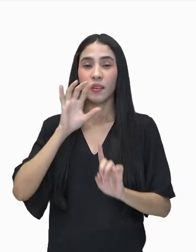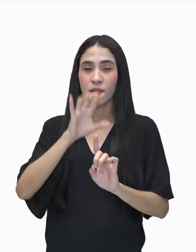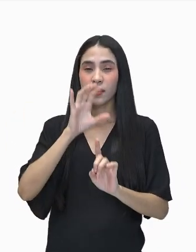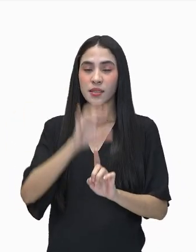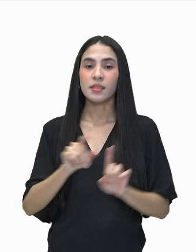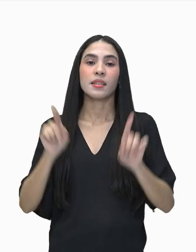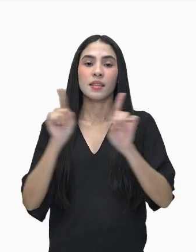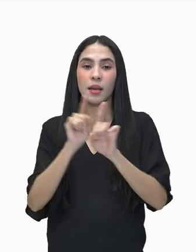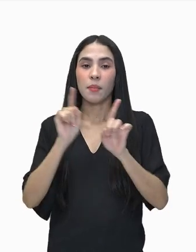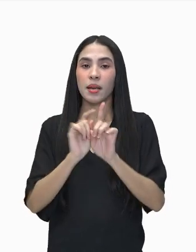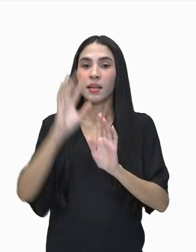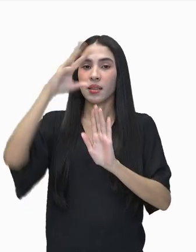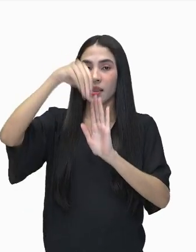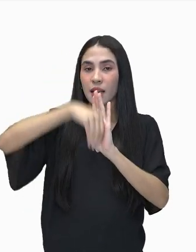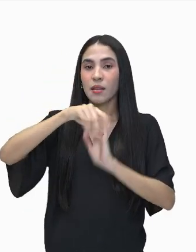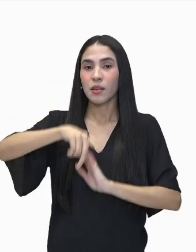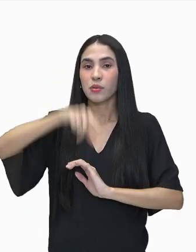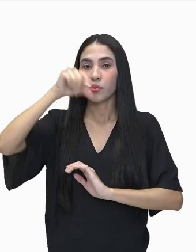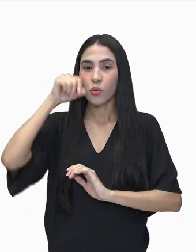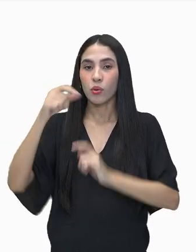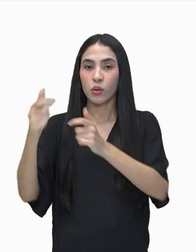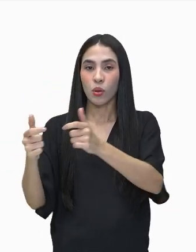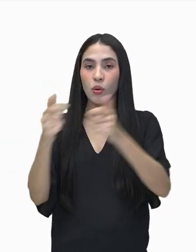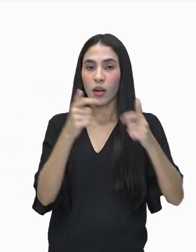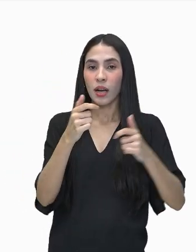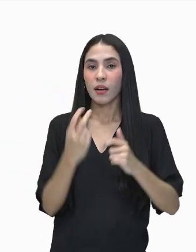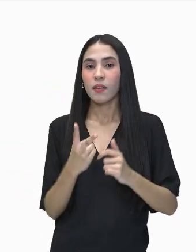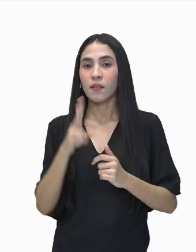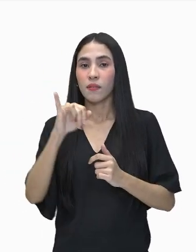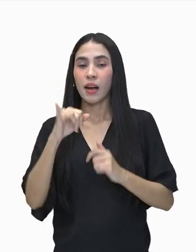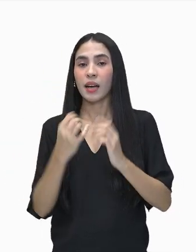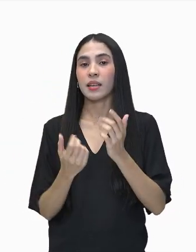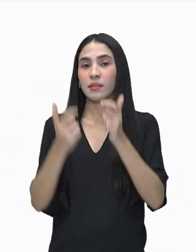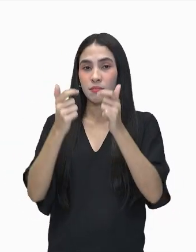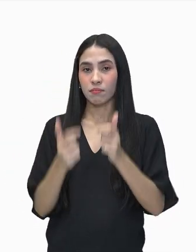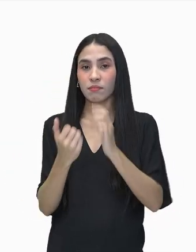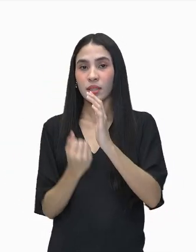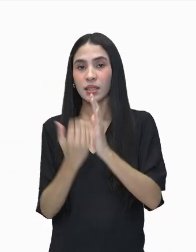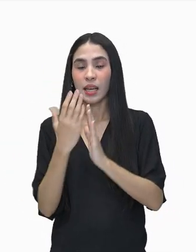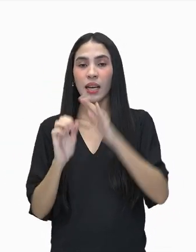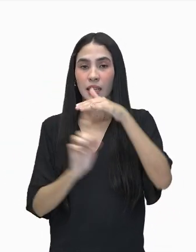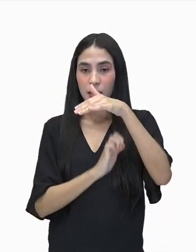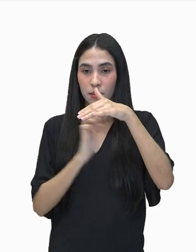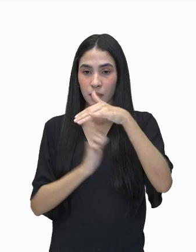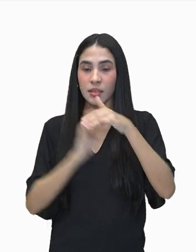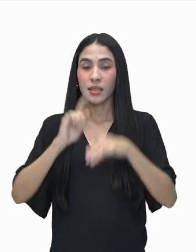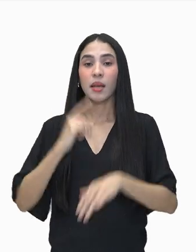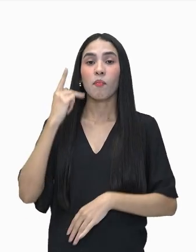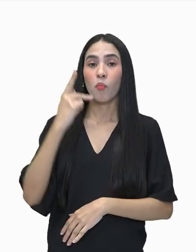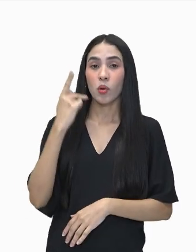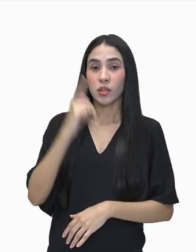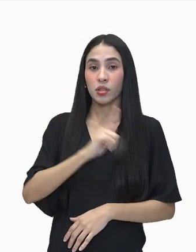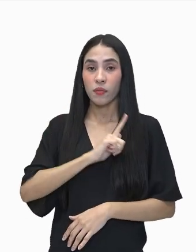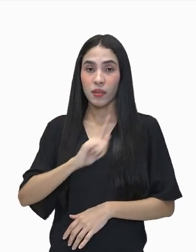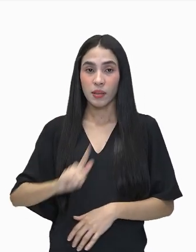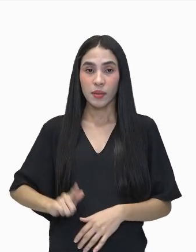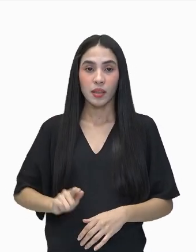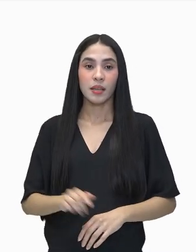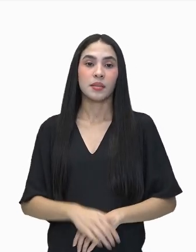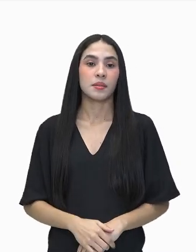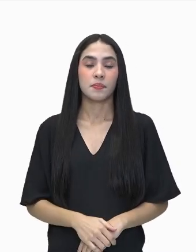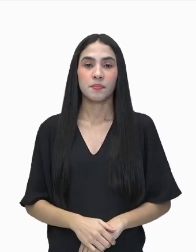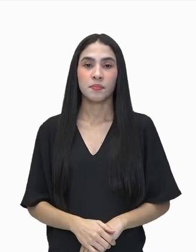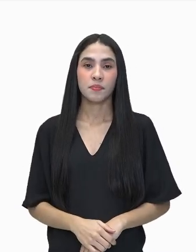muito na escolha dos lugares onde uma indústria se instala, que são as políticas governamentais que